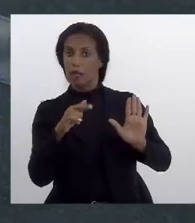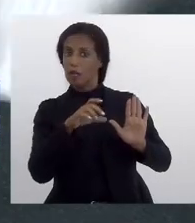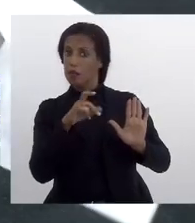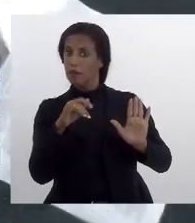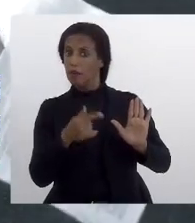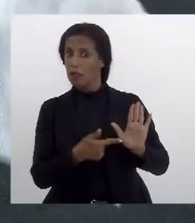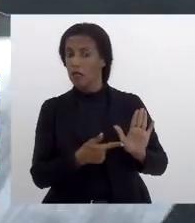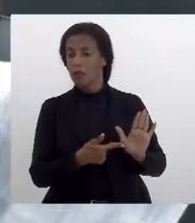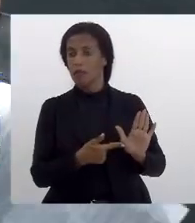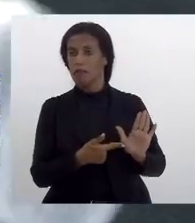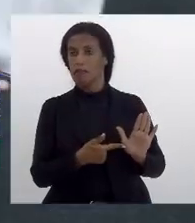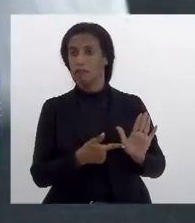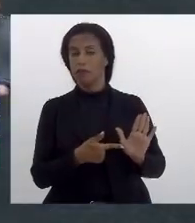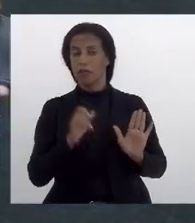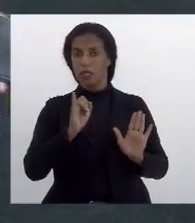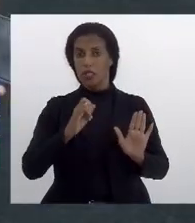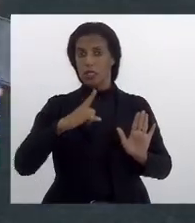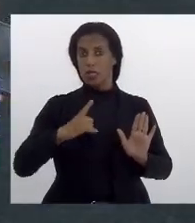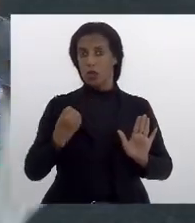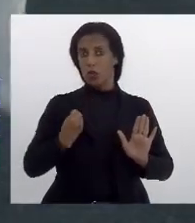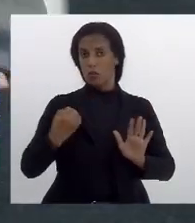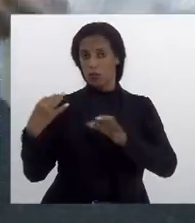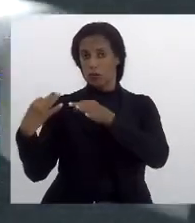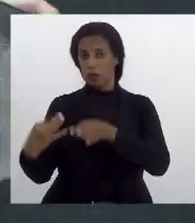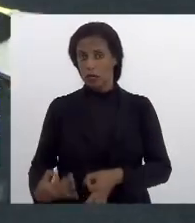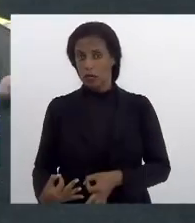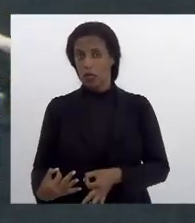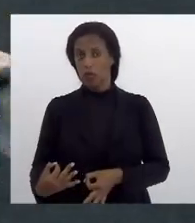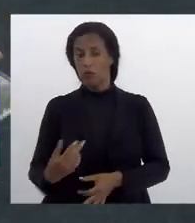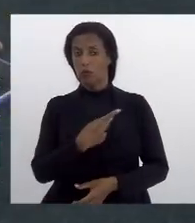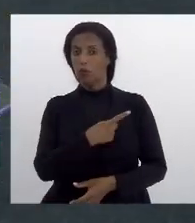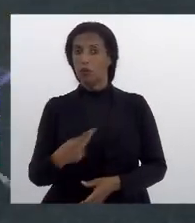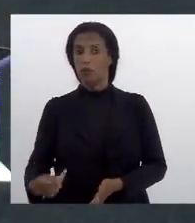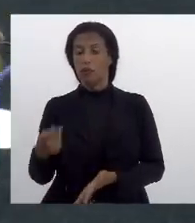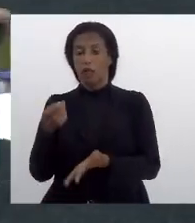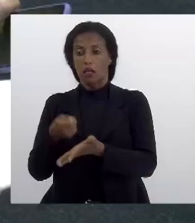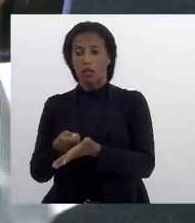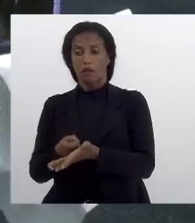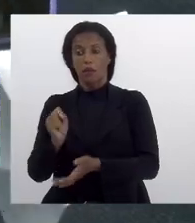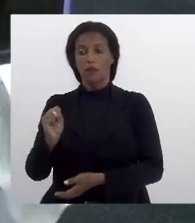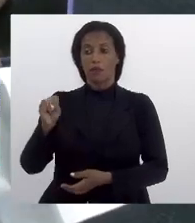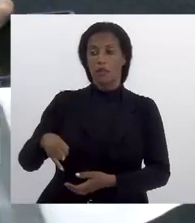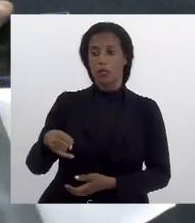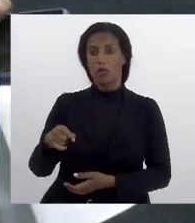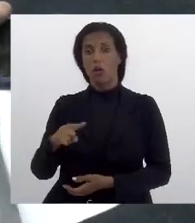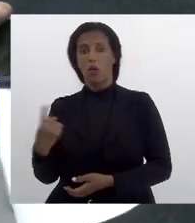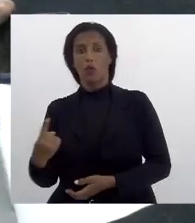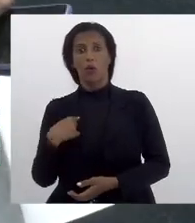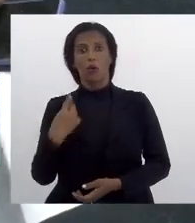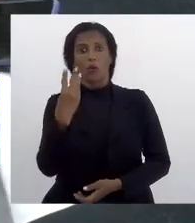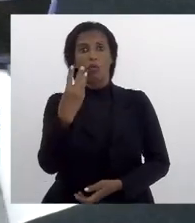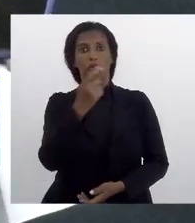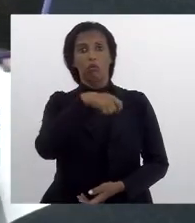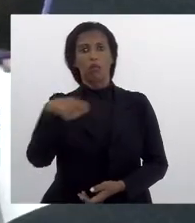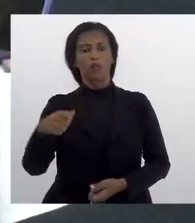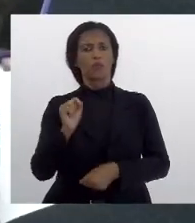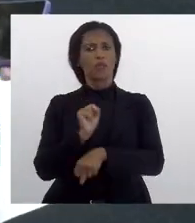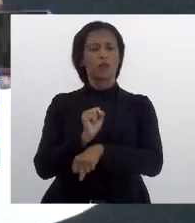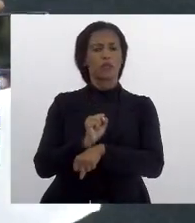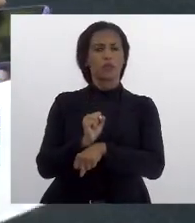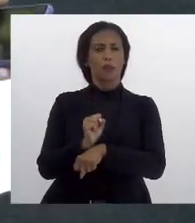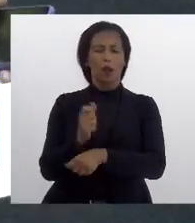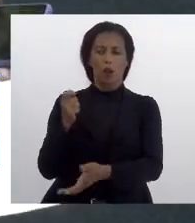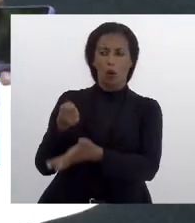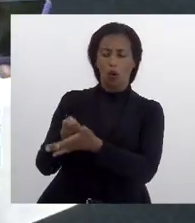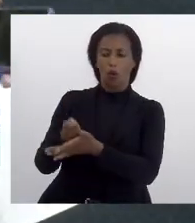você tem o número necessário apresenta a CPI o presidente determina se ou não fiquei três meses aguardando cobrei o deputado André